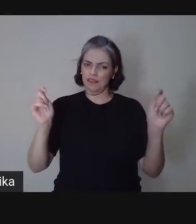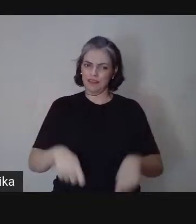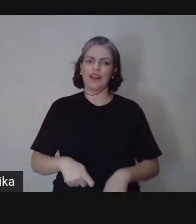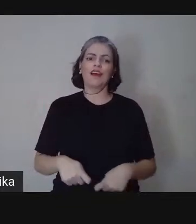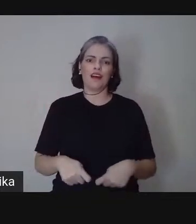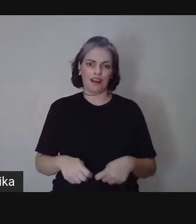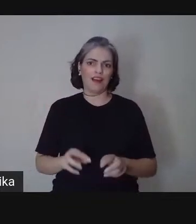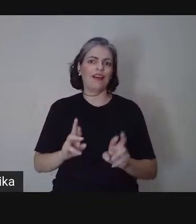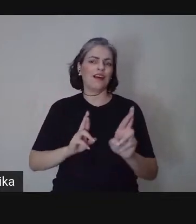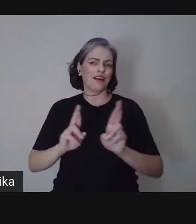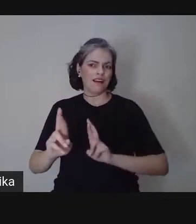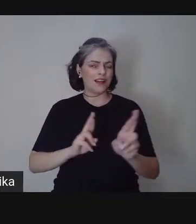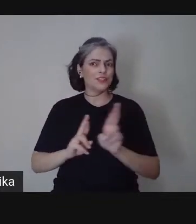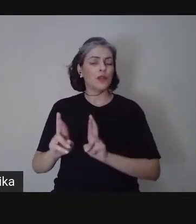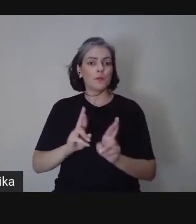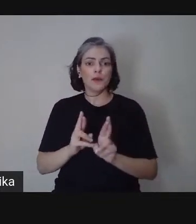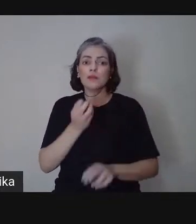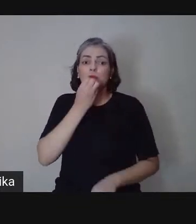reais,